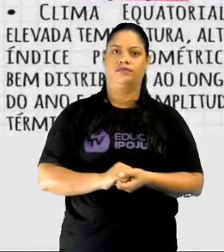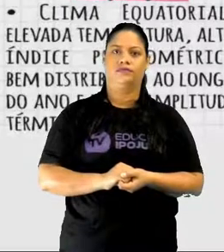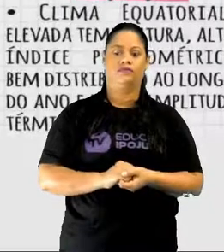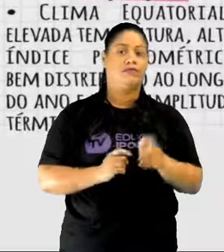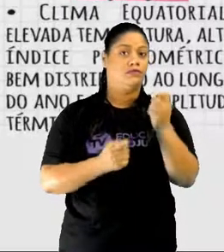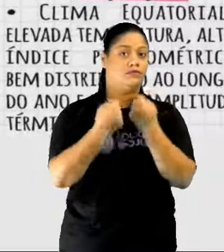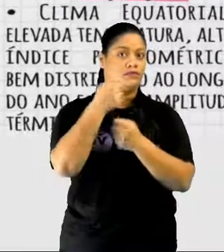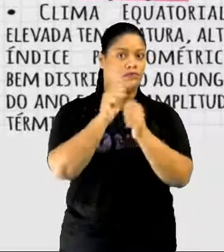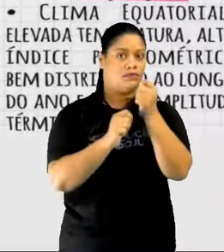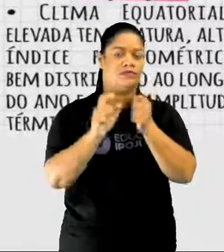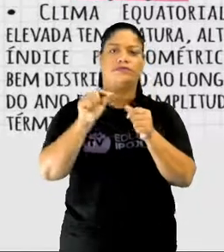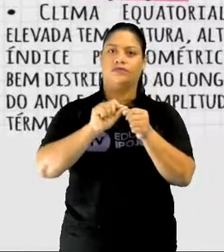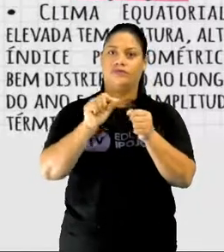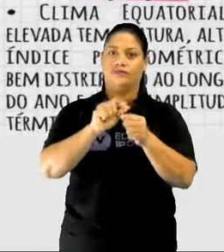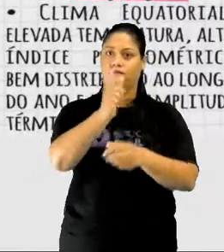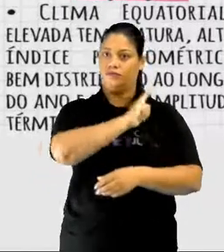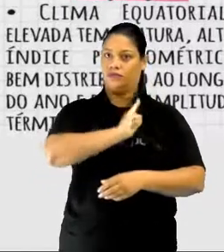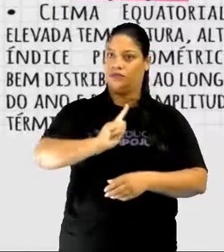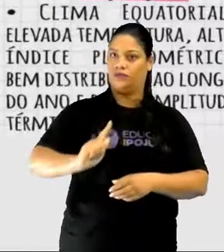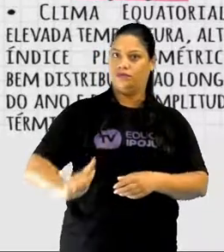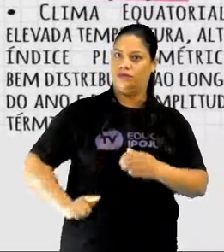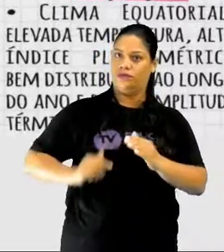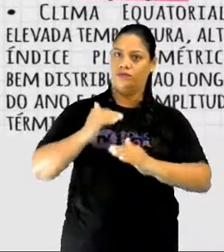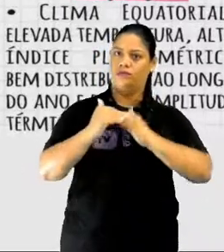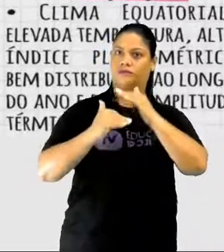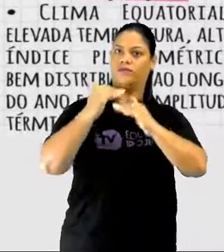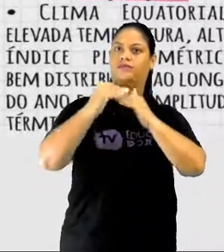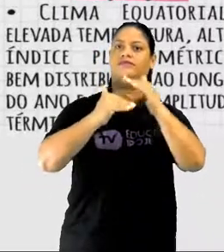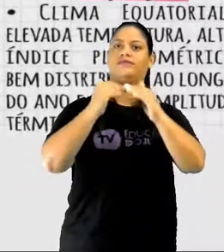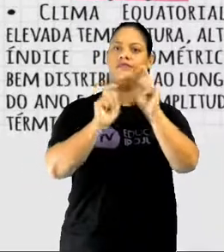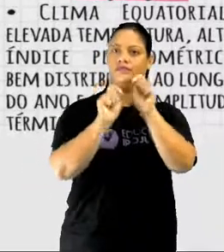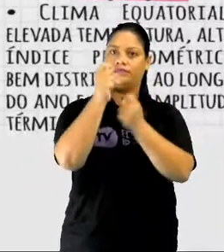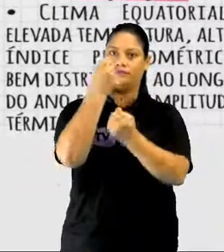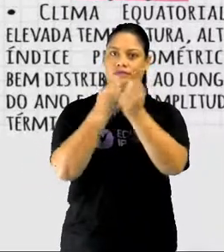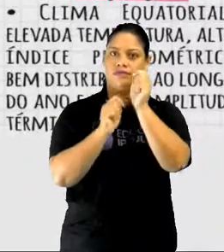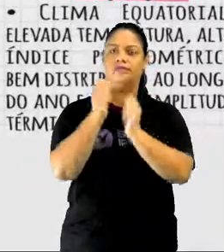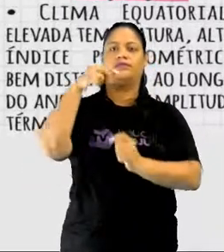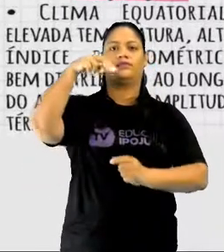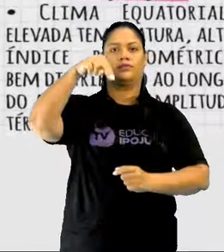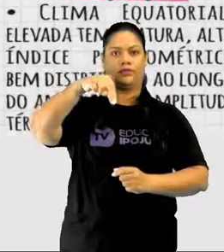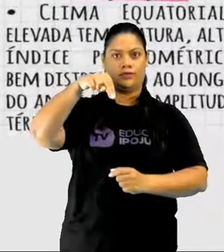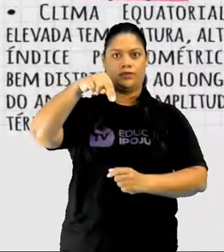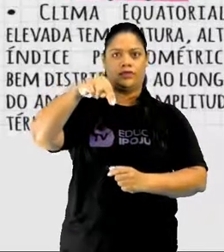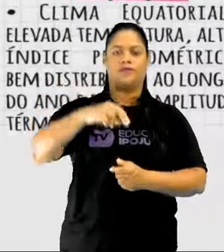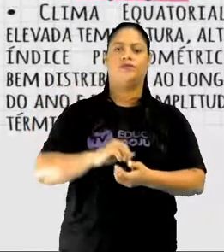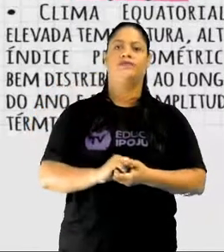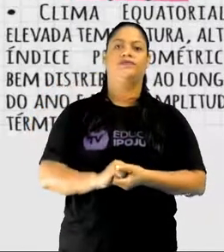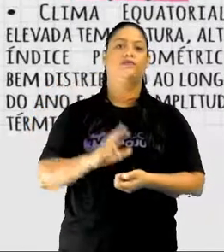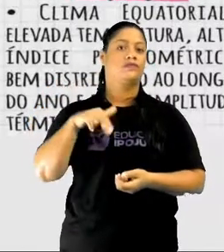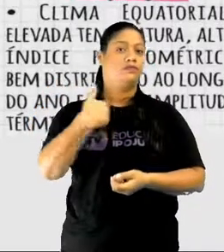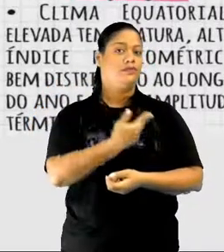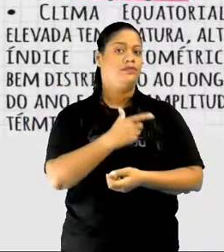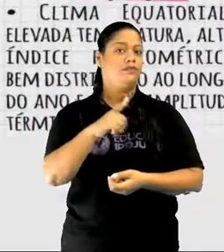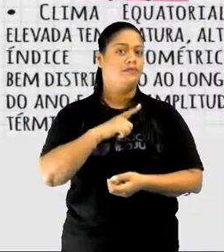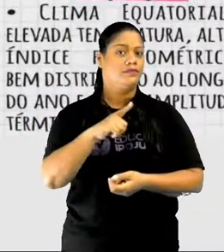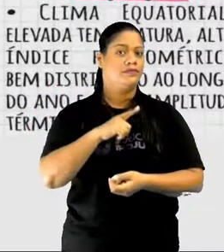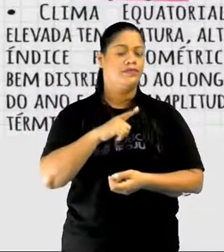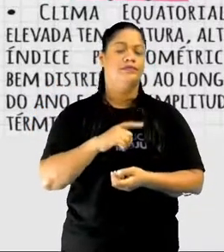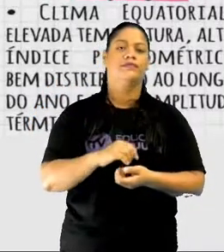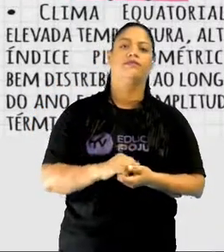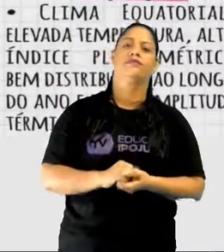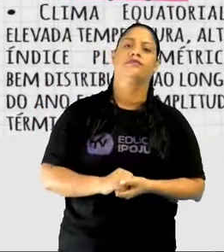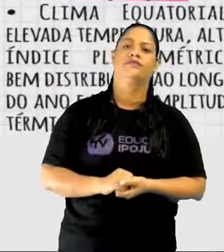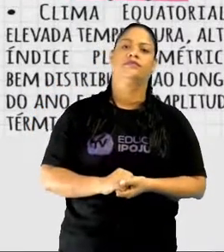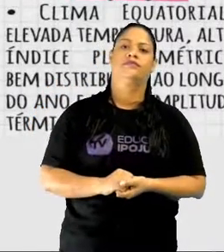concebida pelo governo para desenvolver a industrialização na região norte. A gente tem a